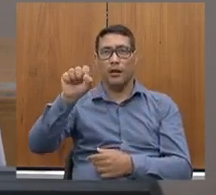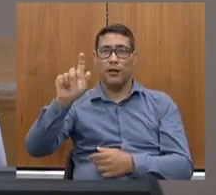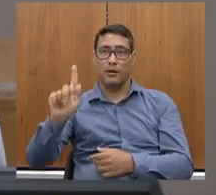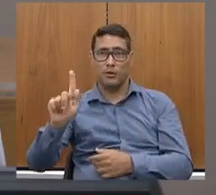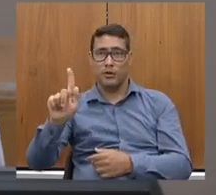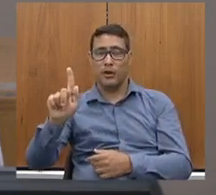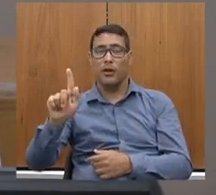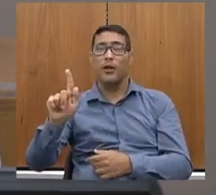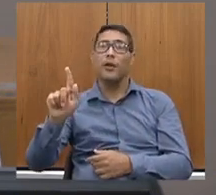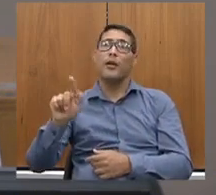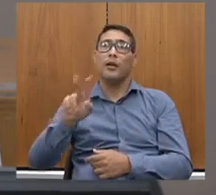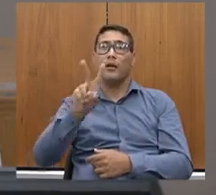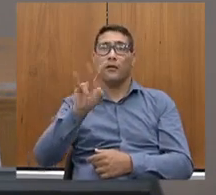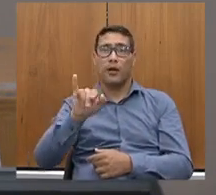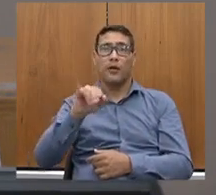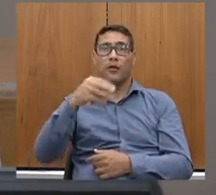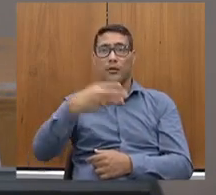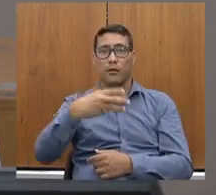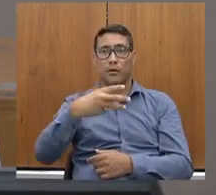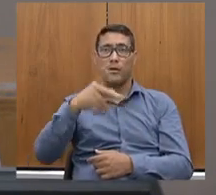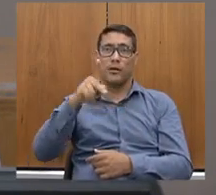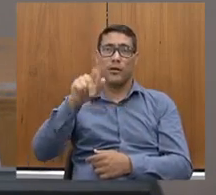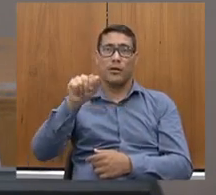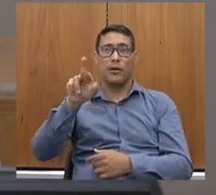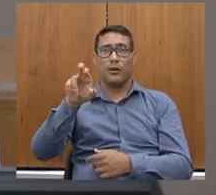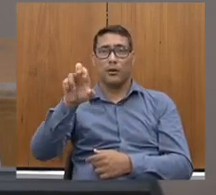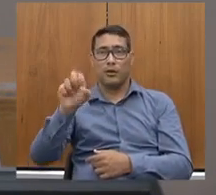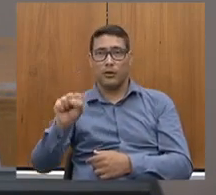concedido os três parques do Rota Lundi,